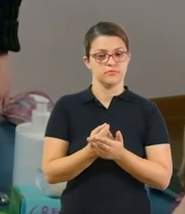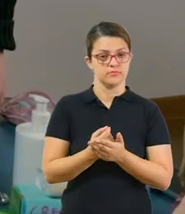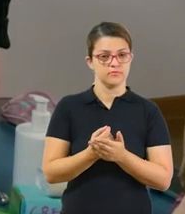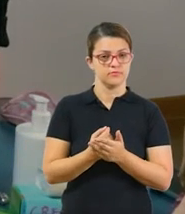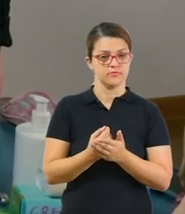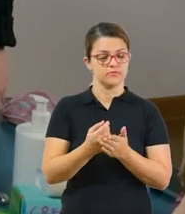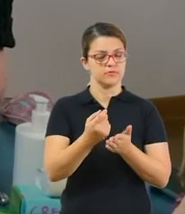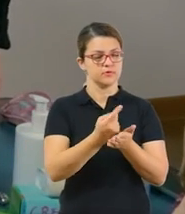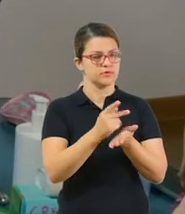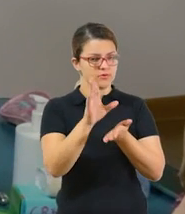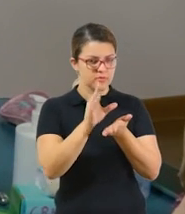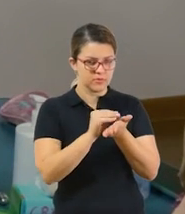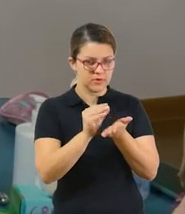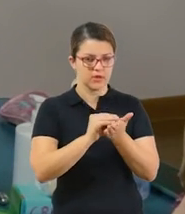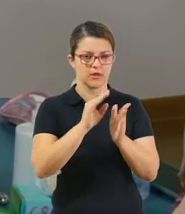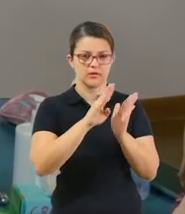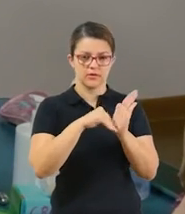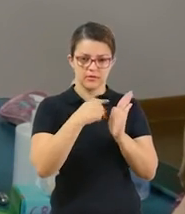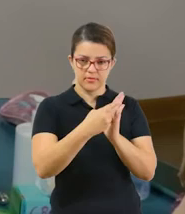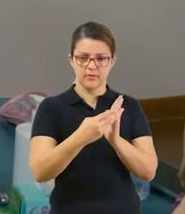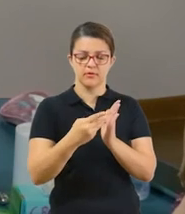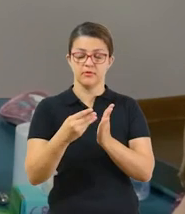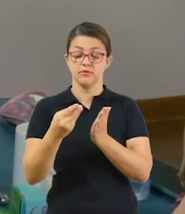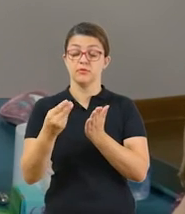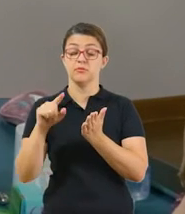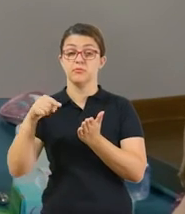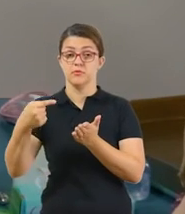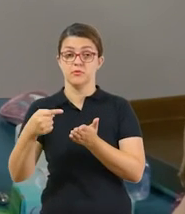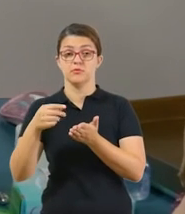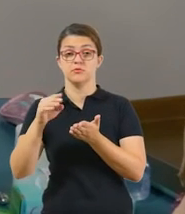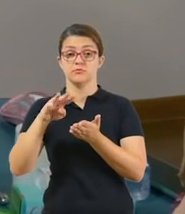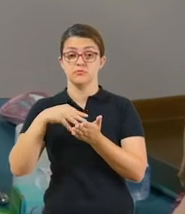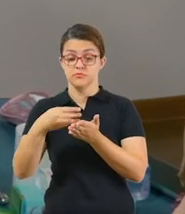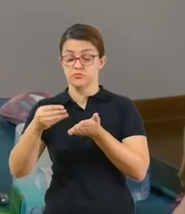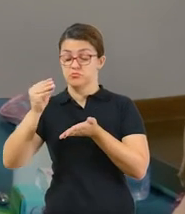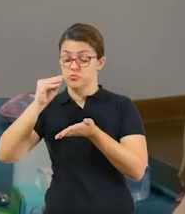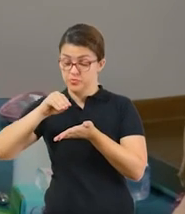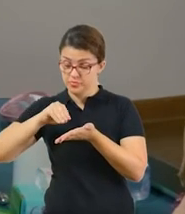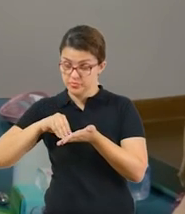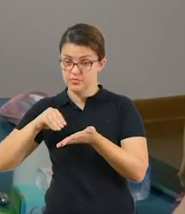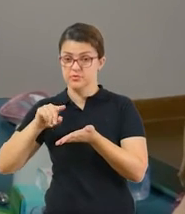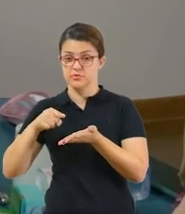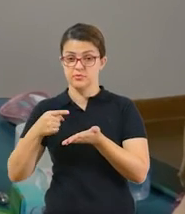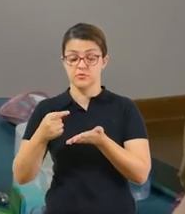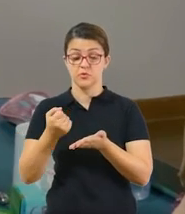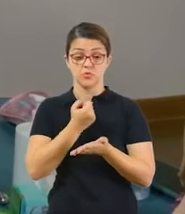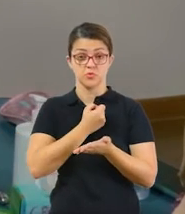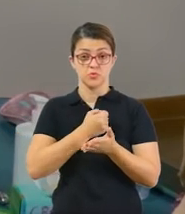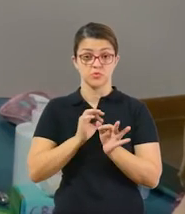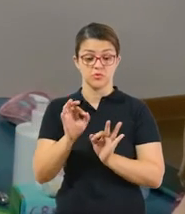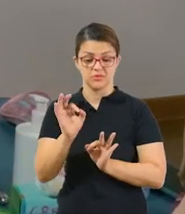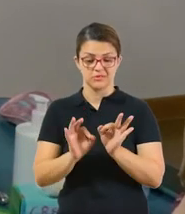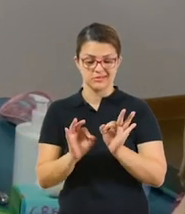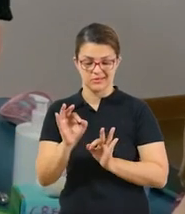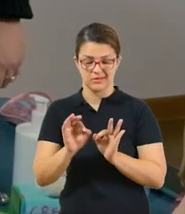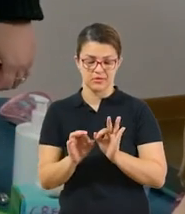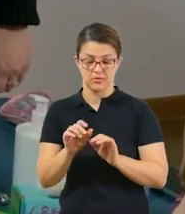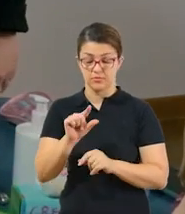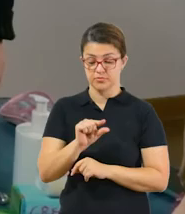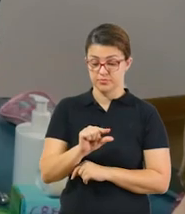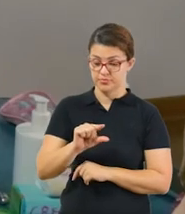esse daqui, colocar os números e depois, abaixo, colocar em ordem crescente. Esses números que você encontrou.